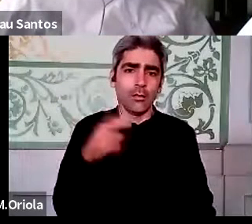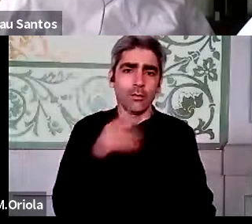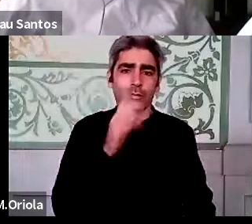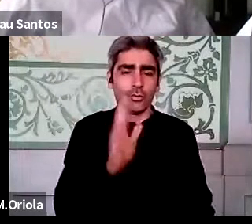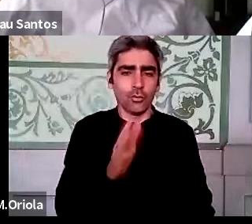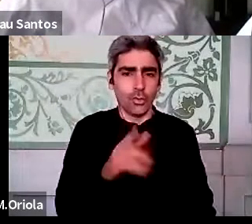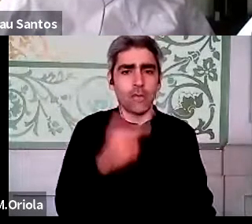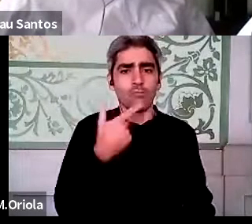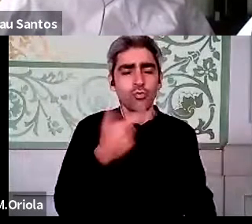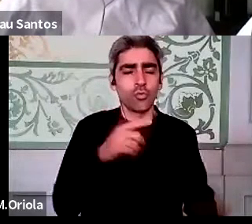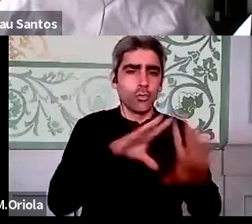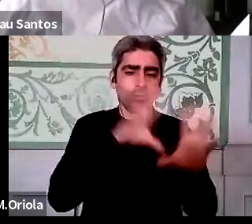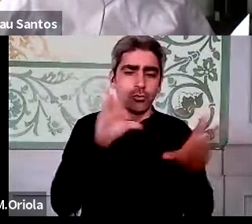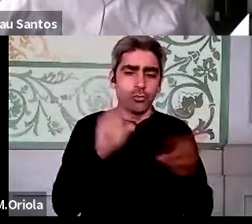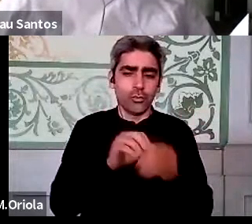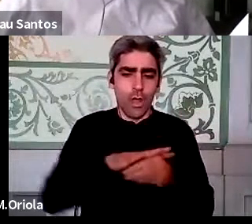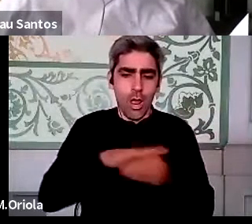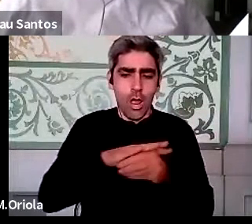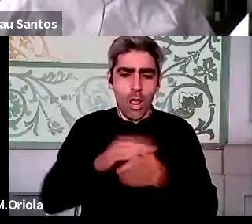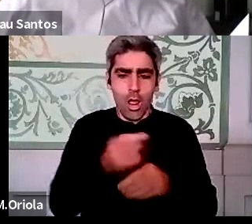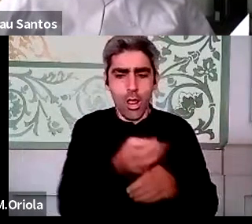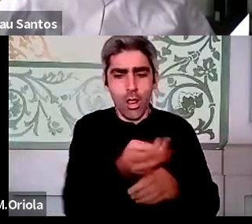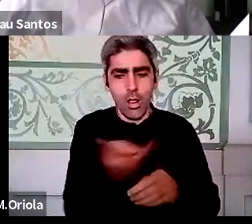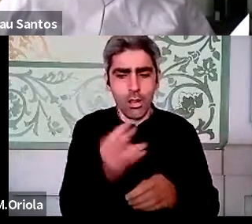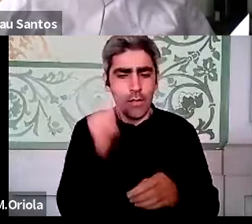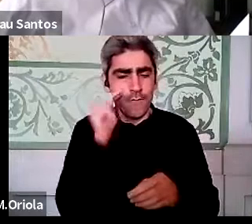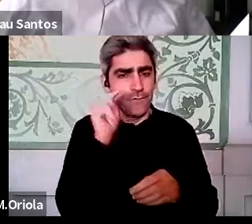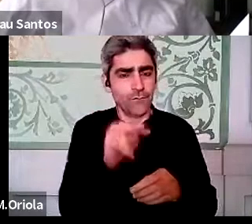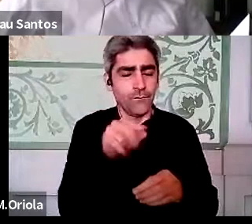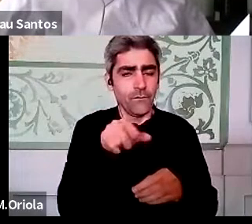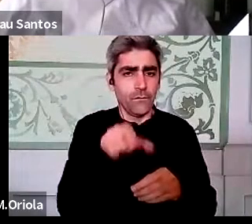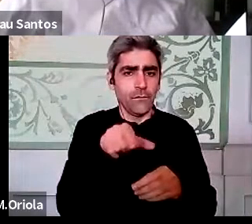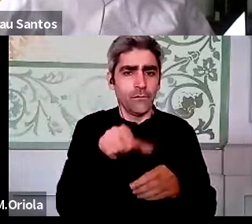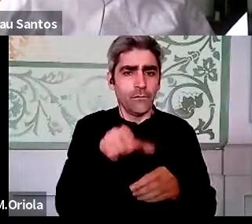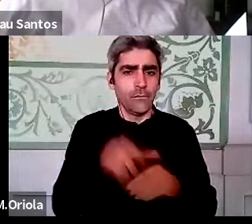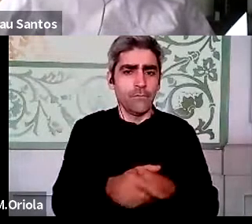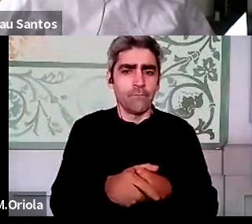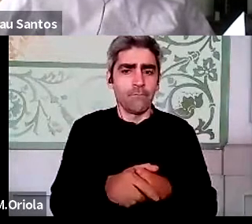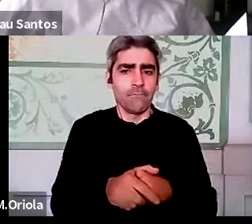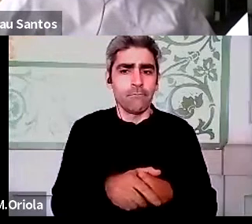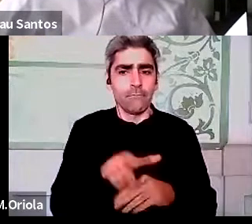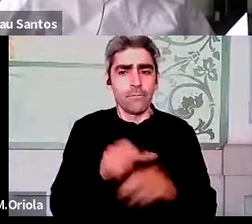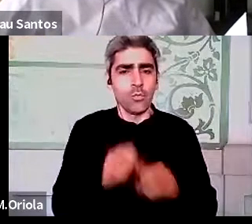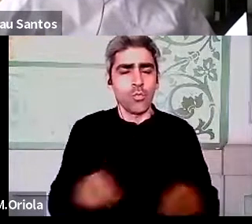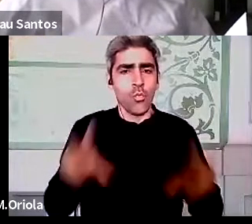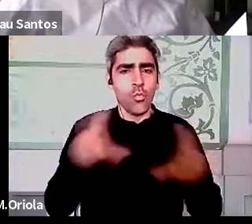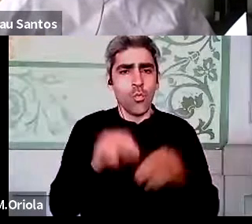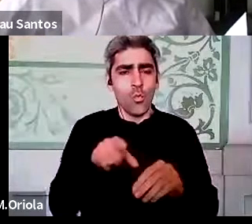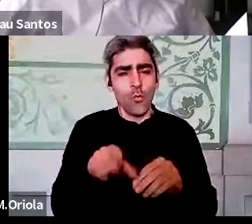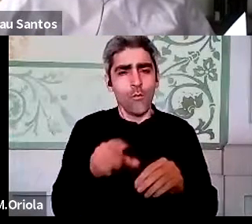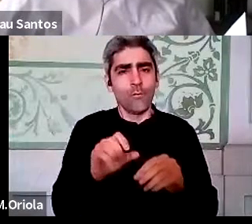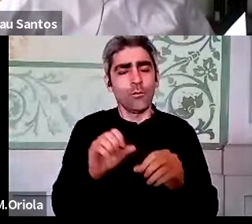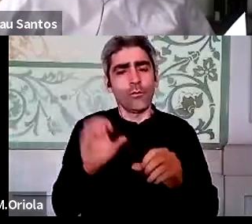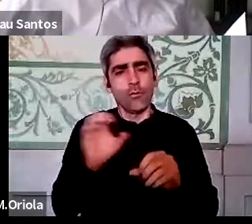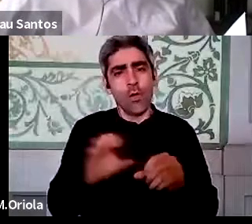muito transversal, vê neste novo awareness da